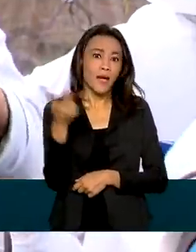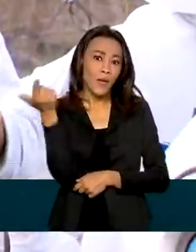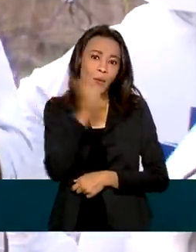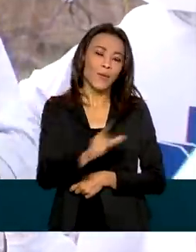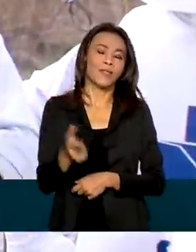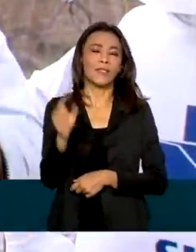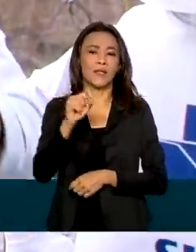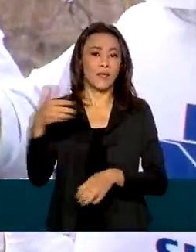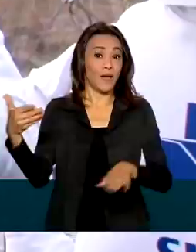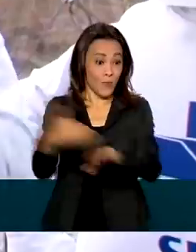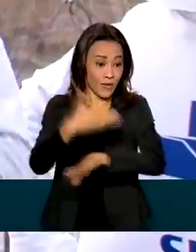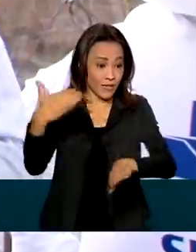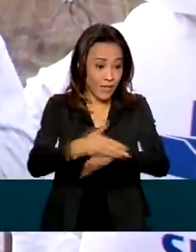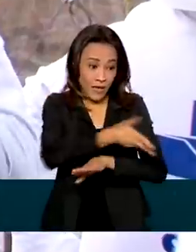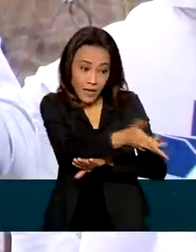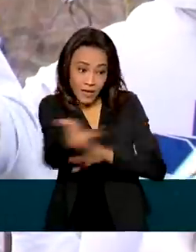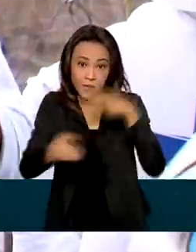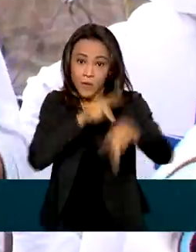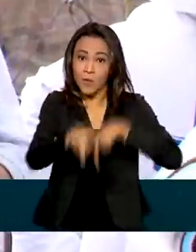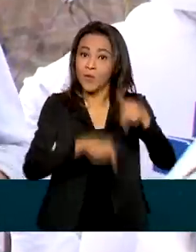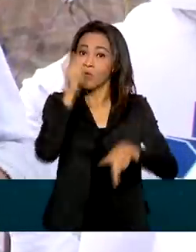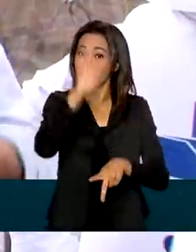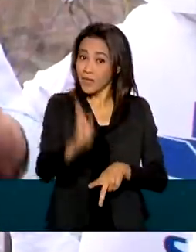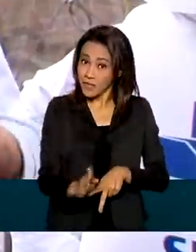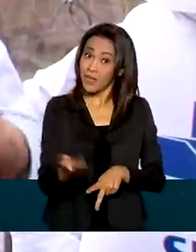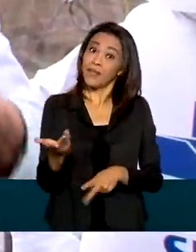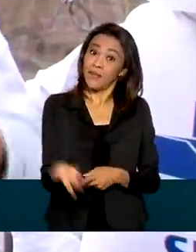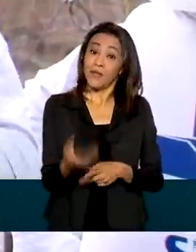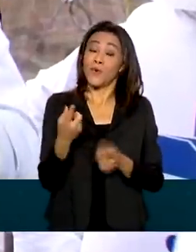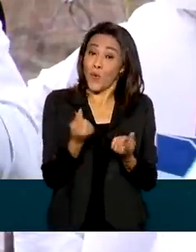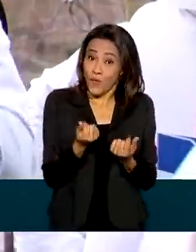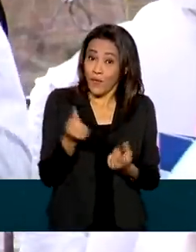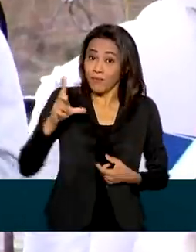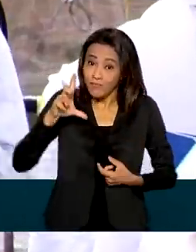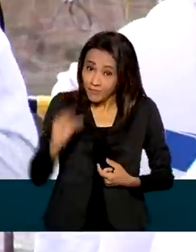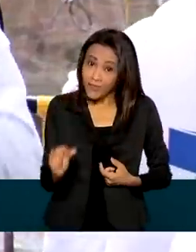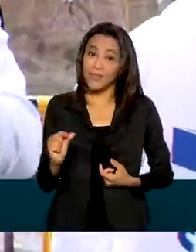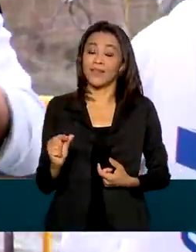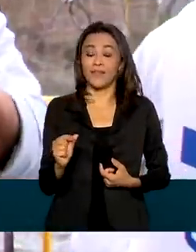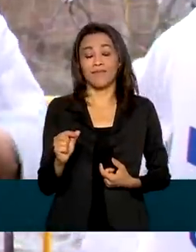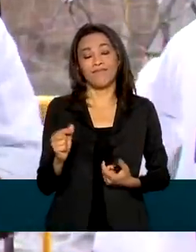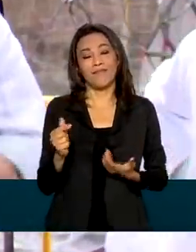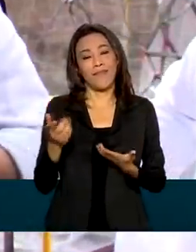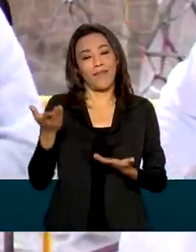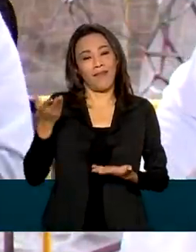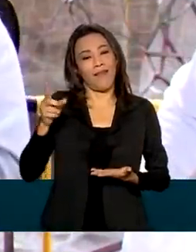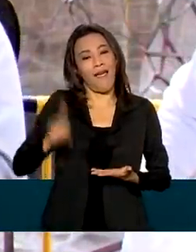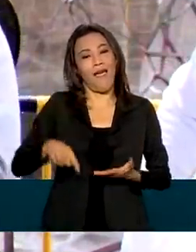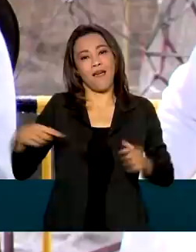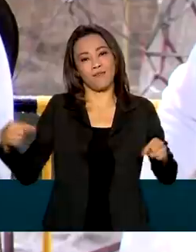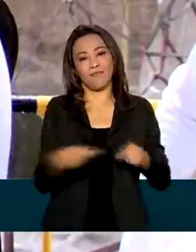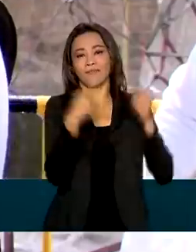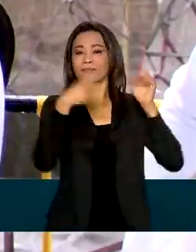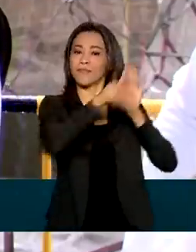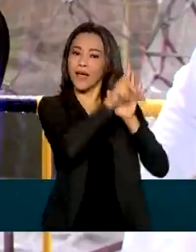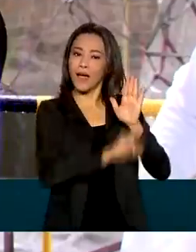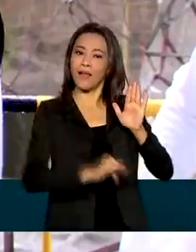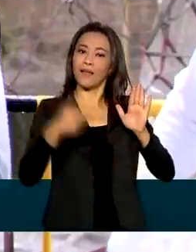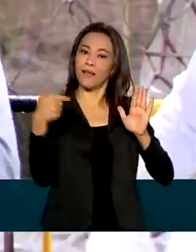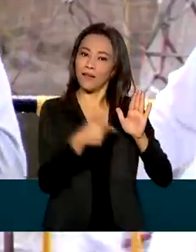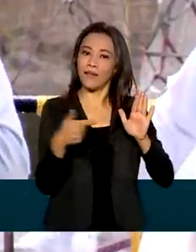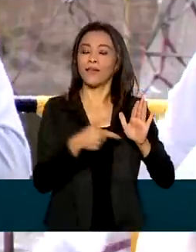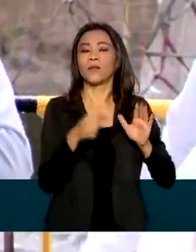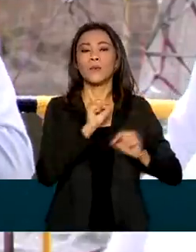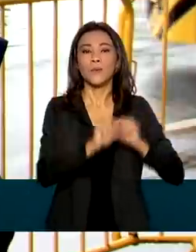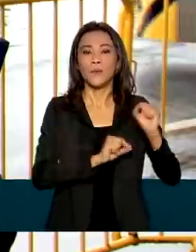dos brasileiros a um contexto de custo-efetividade, conforme dispõe a legislação do nosso sistema